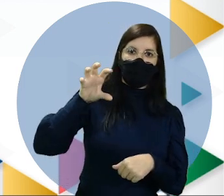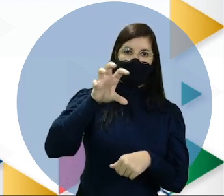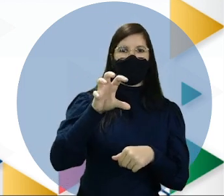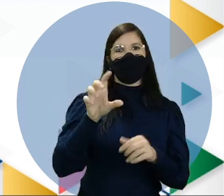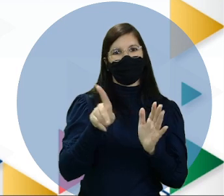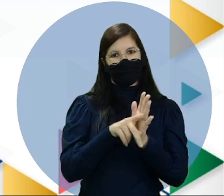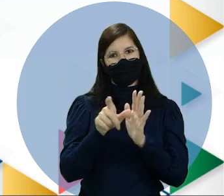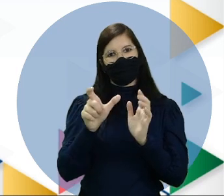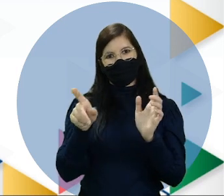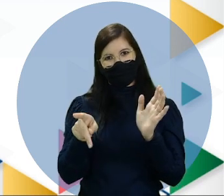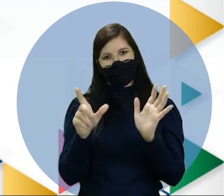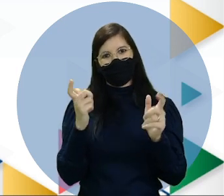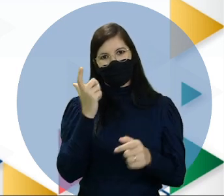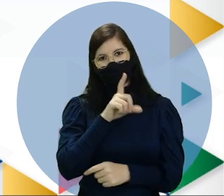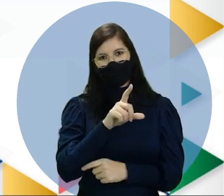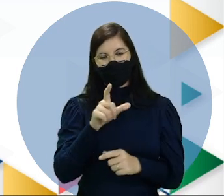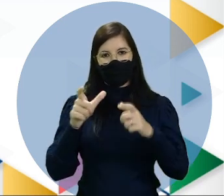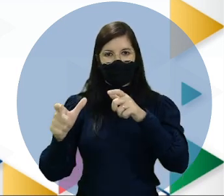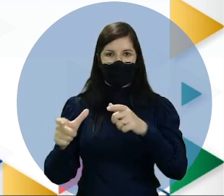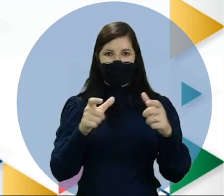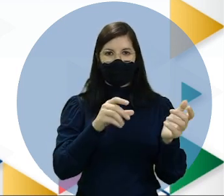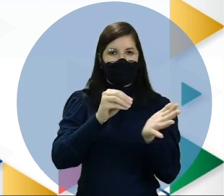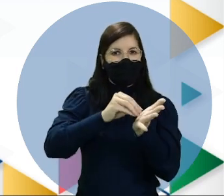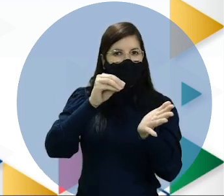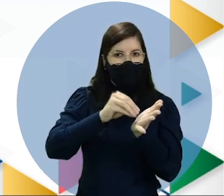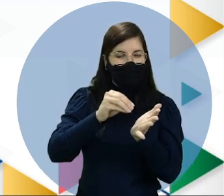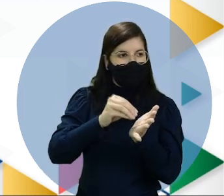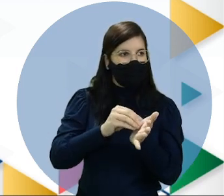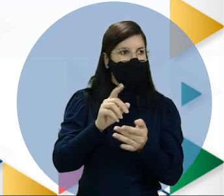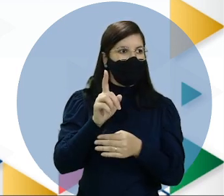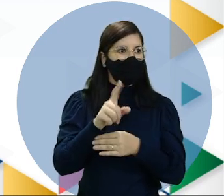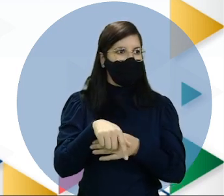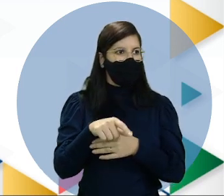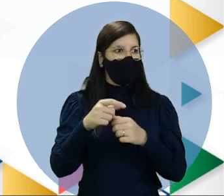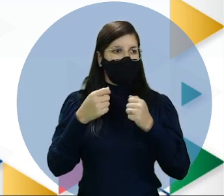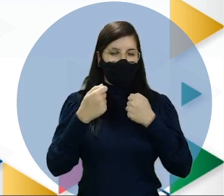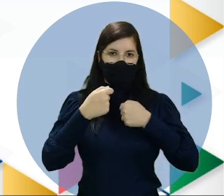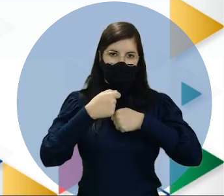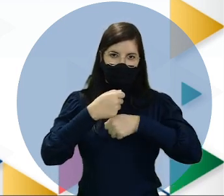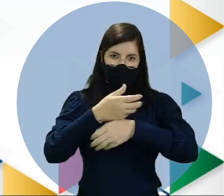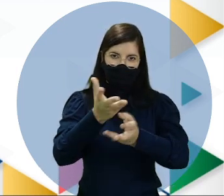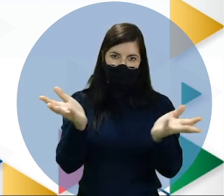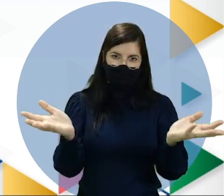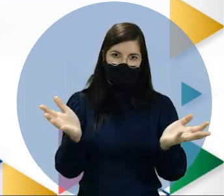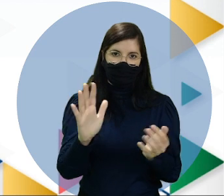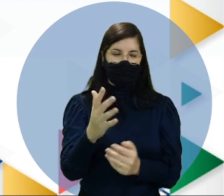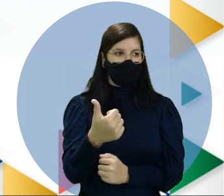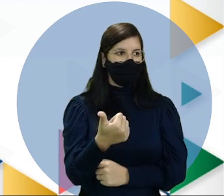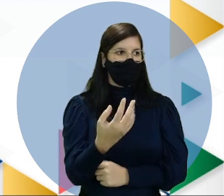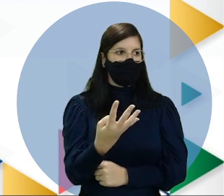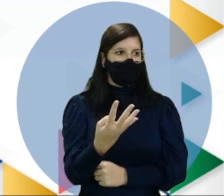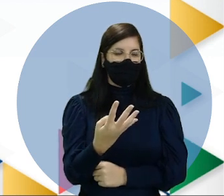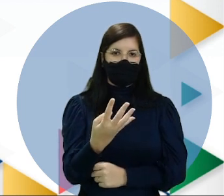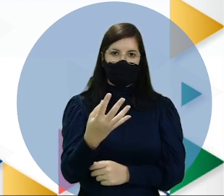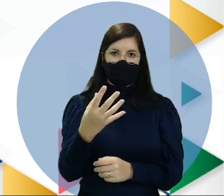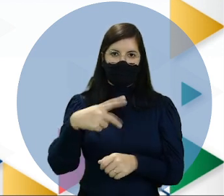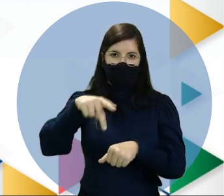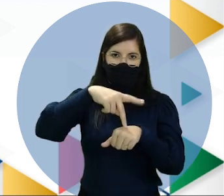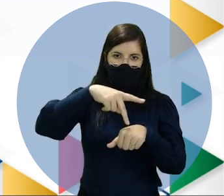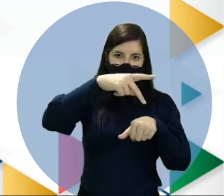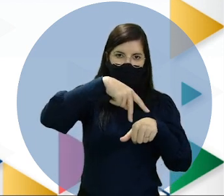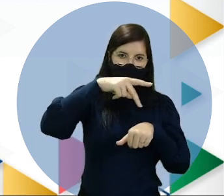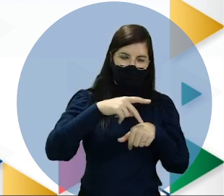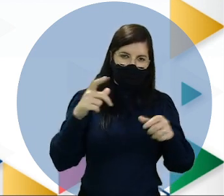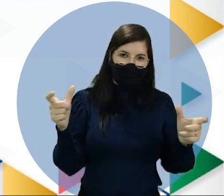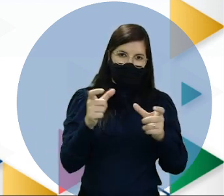O território ali restante, ele é distribuído entre 14 micropaízes